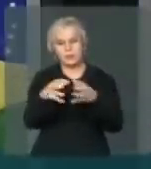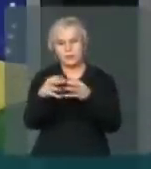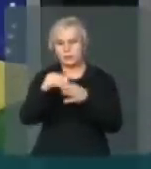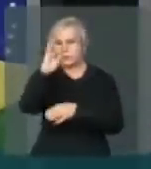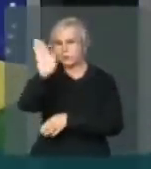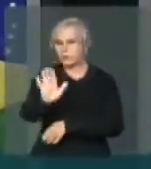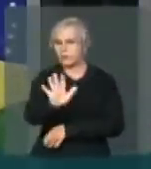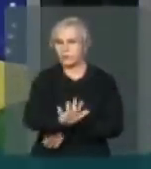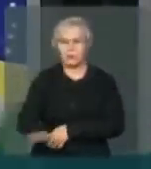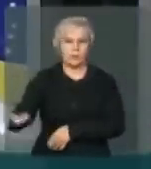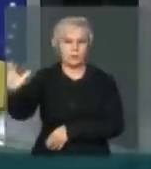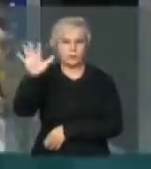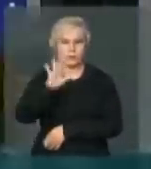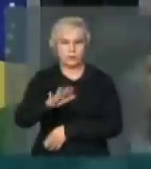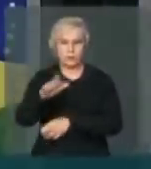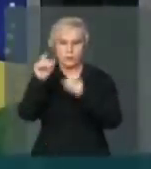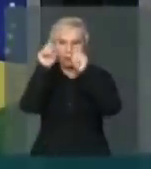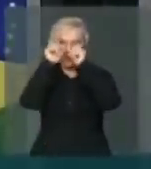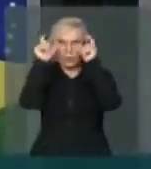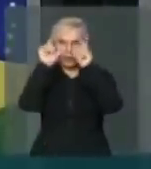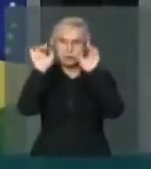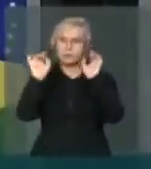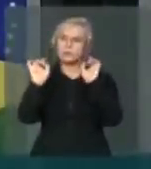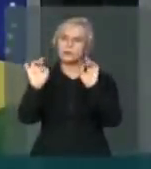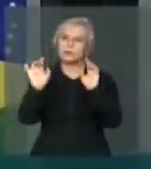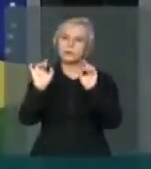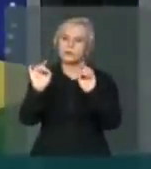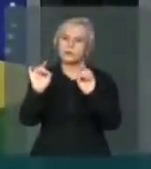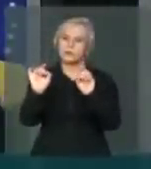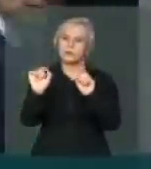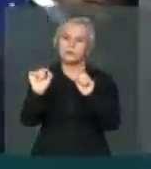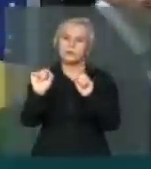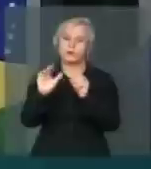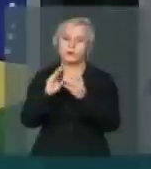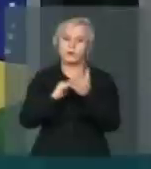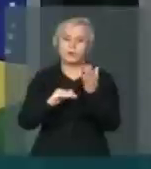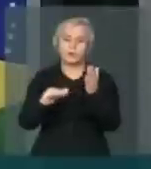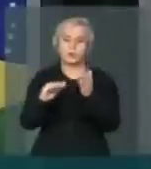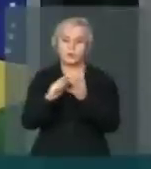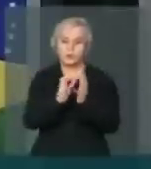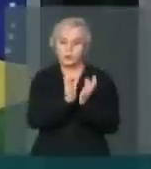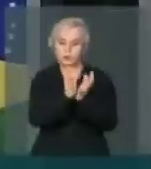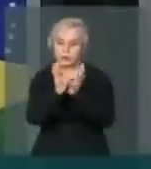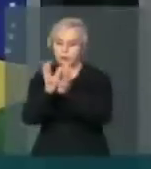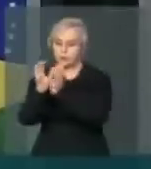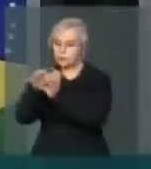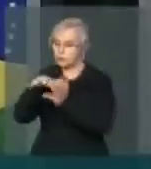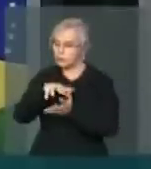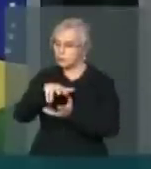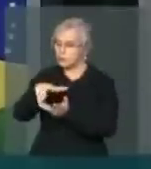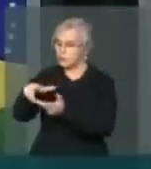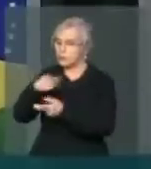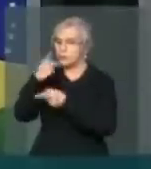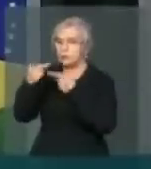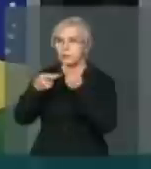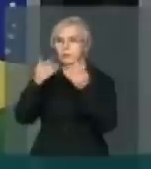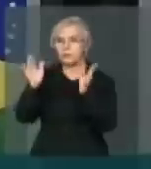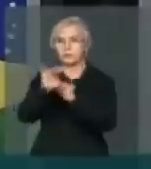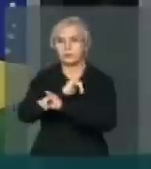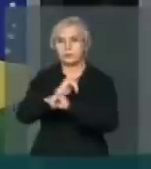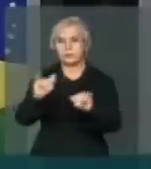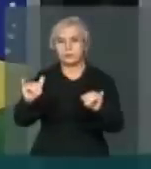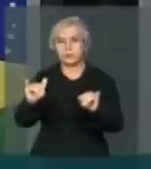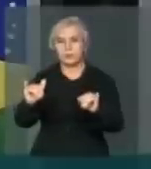brasileiros Uma atenção especial Ao que todos os organismos Internacionais dizem Das